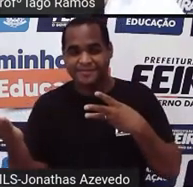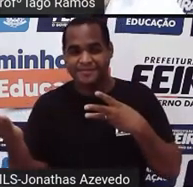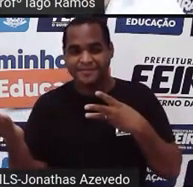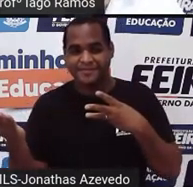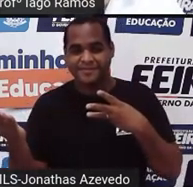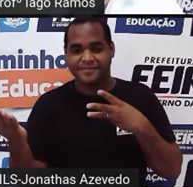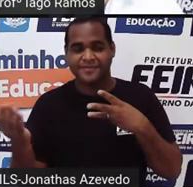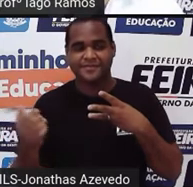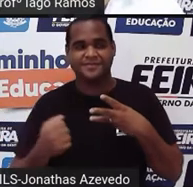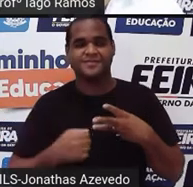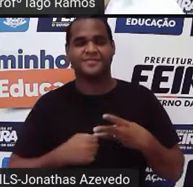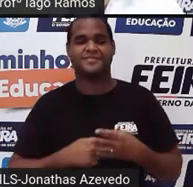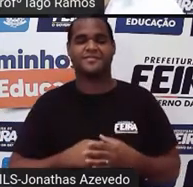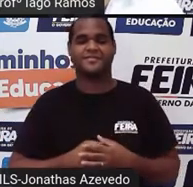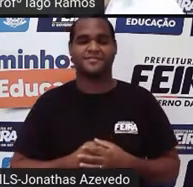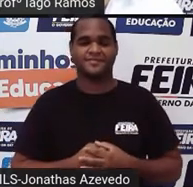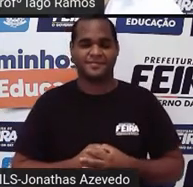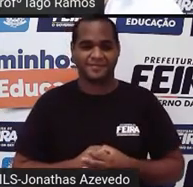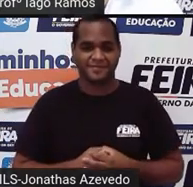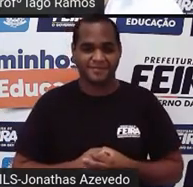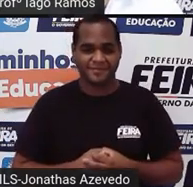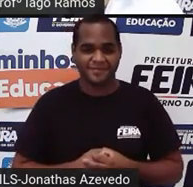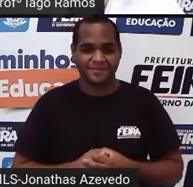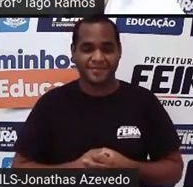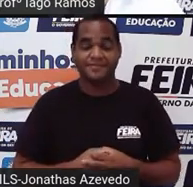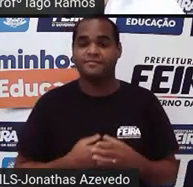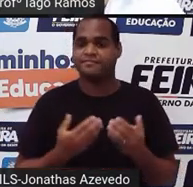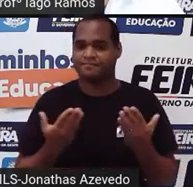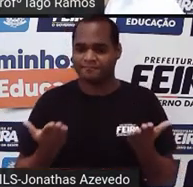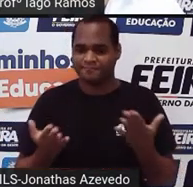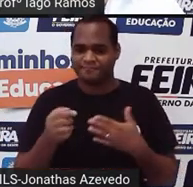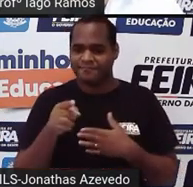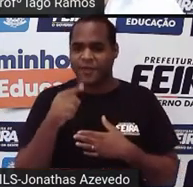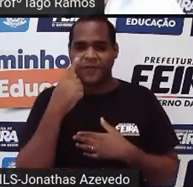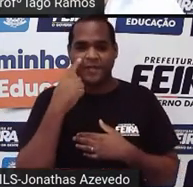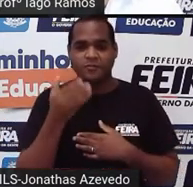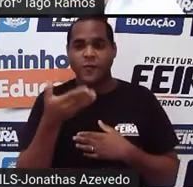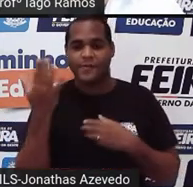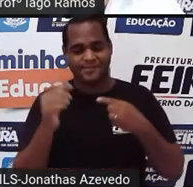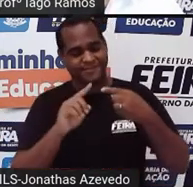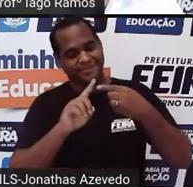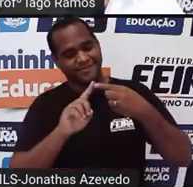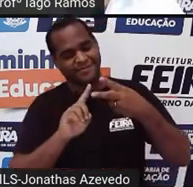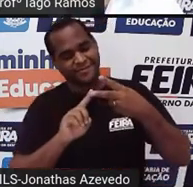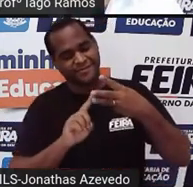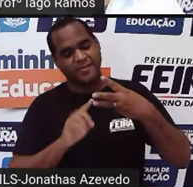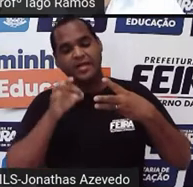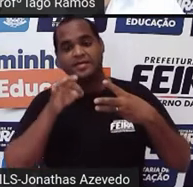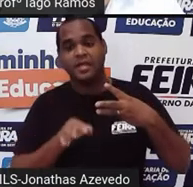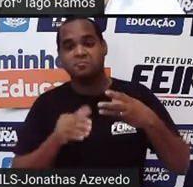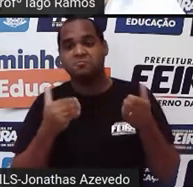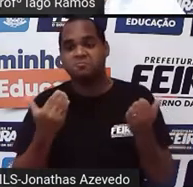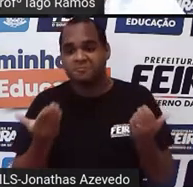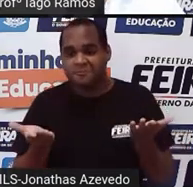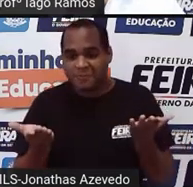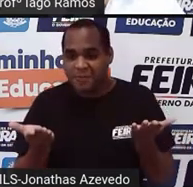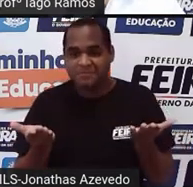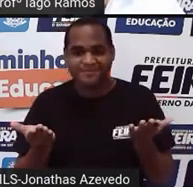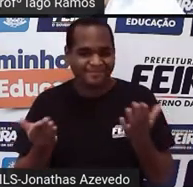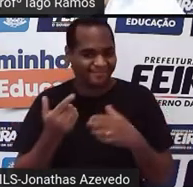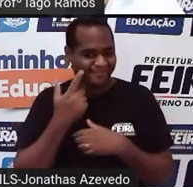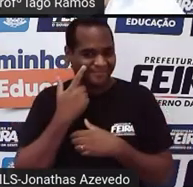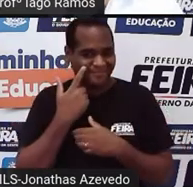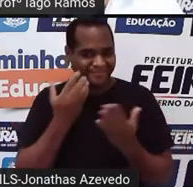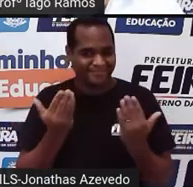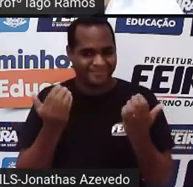centímetros e 6 centímetros? Então, qual dessas aí é a opção correta para a pergunta? Bora lá,